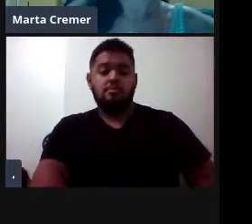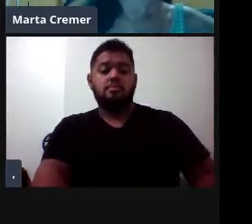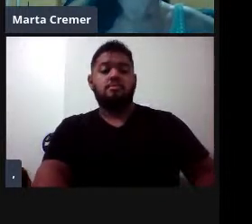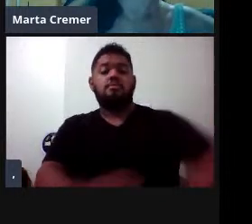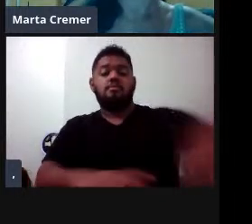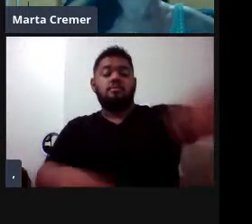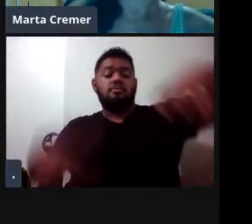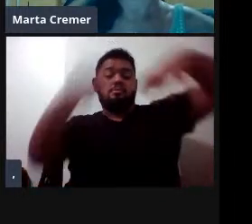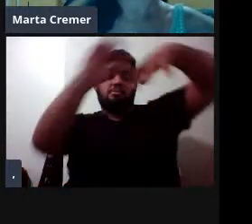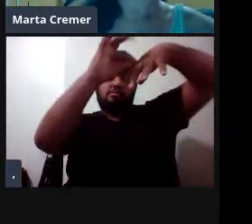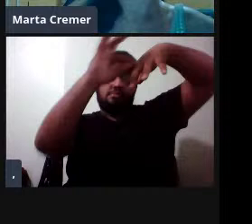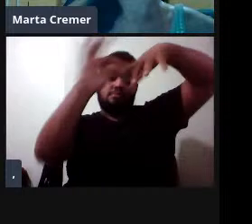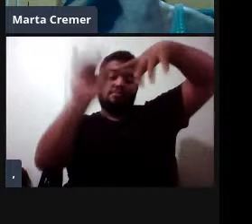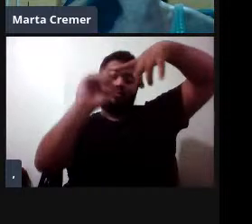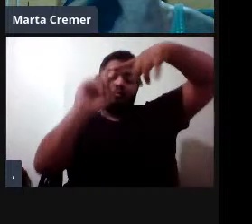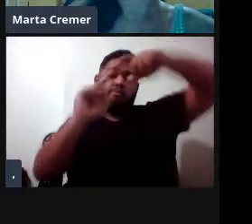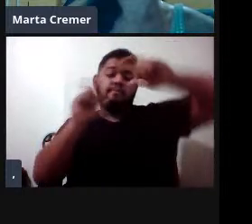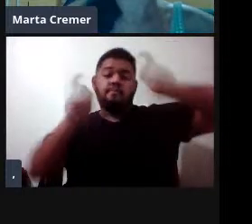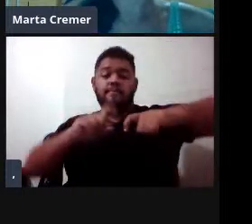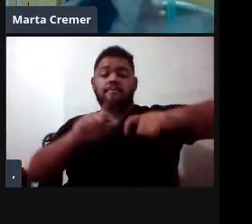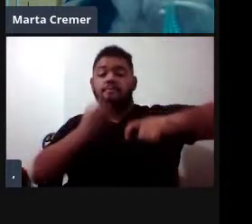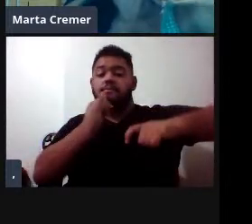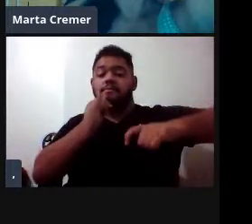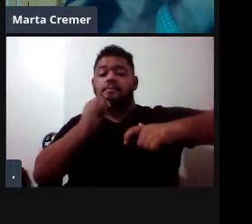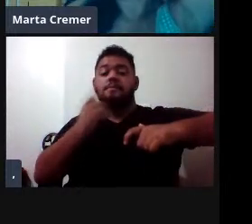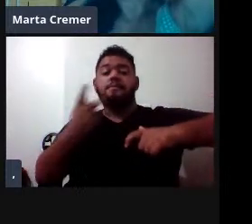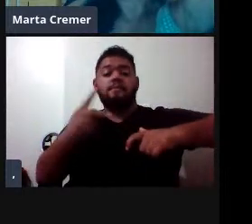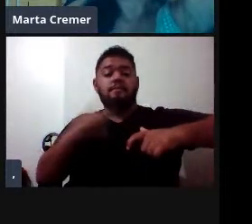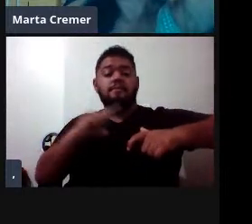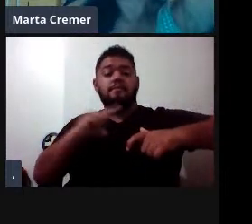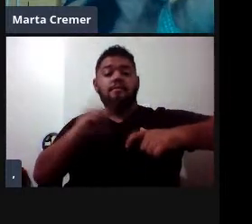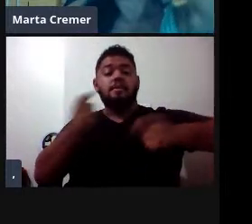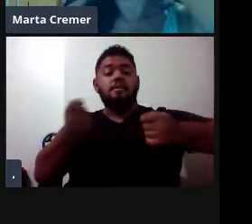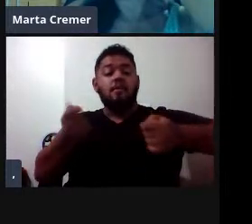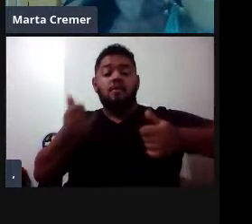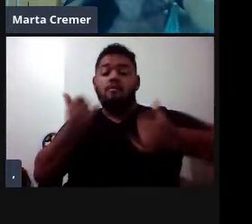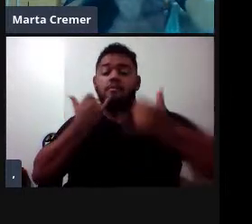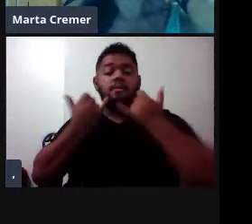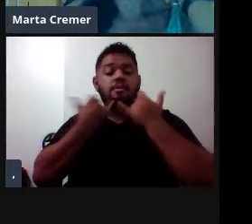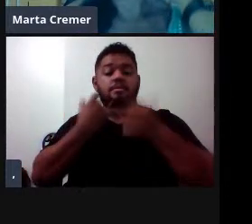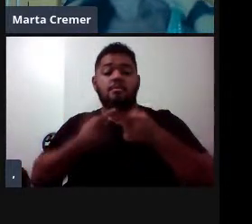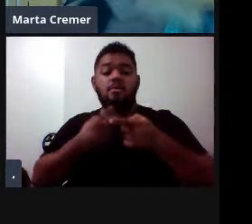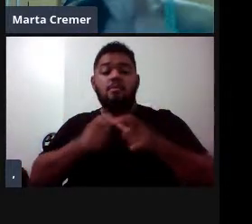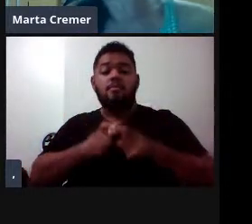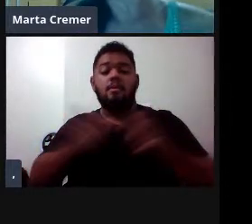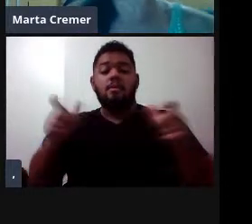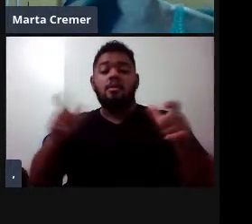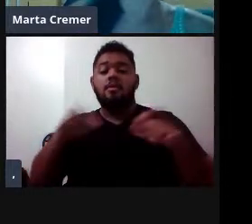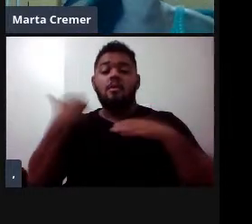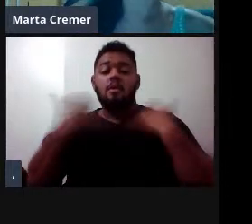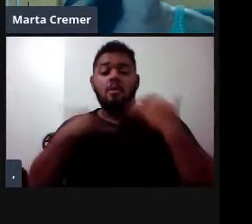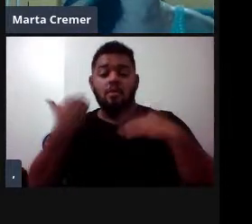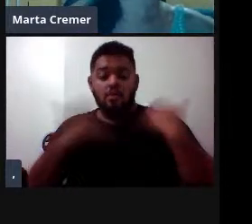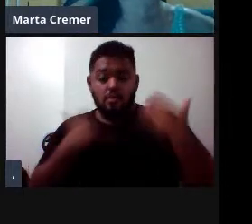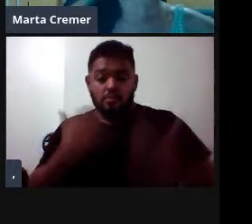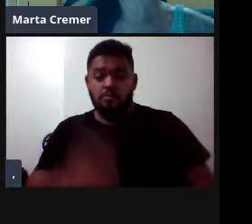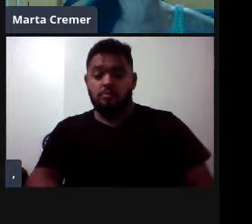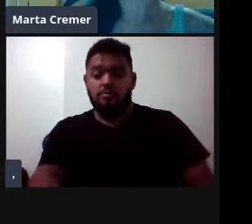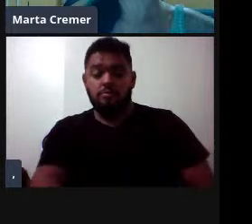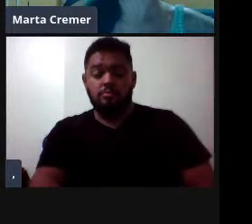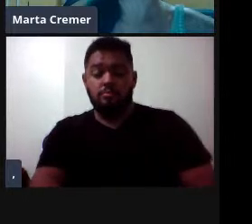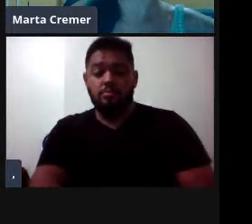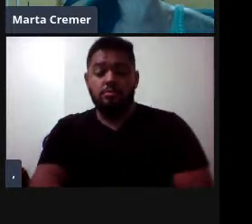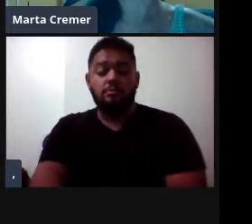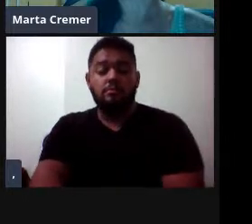também uma espécie para qual as duas, né, a gente tem pouca informação sobre as áreas de reprodução, principalmente